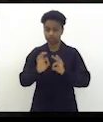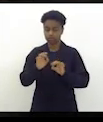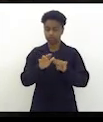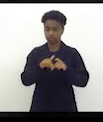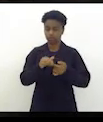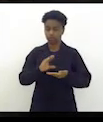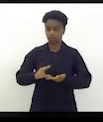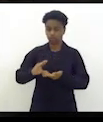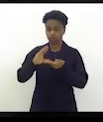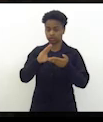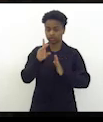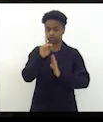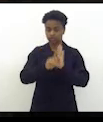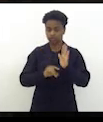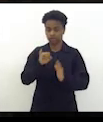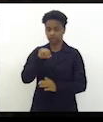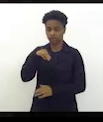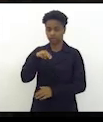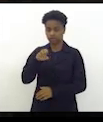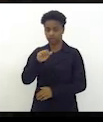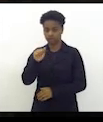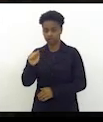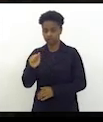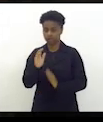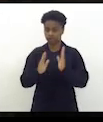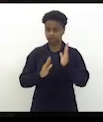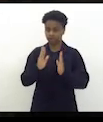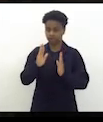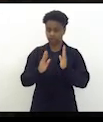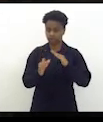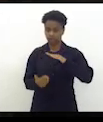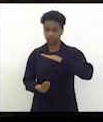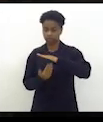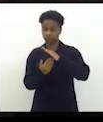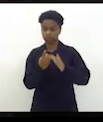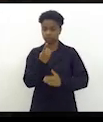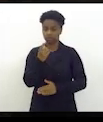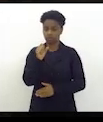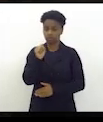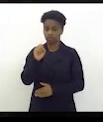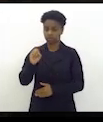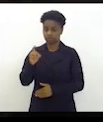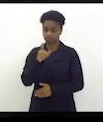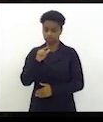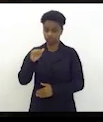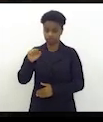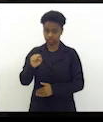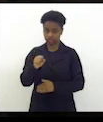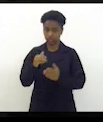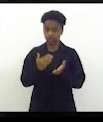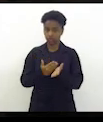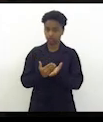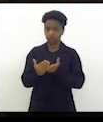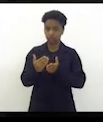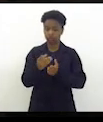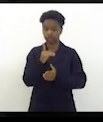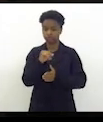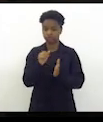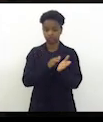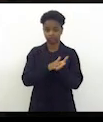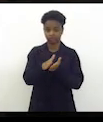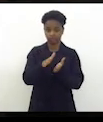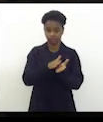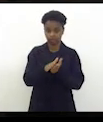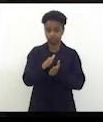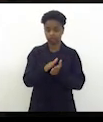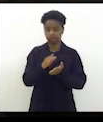conselho diretor do INEA no prazo de 180 dias a partir da data da publicação